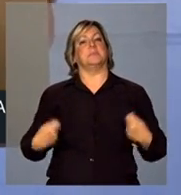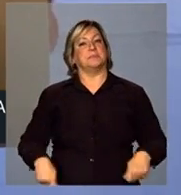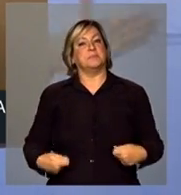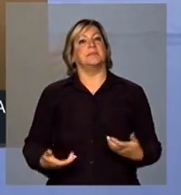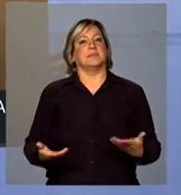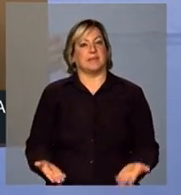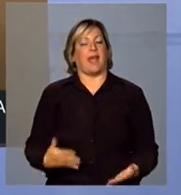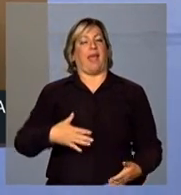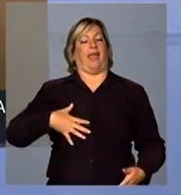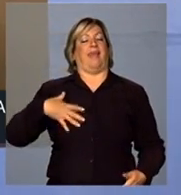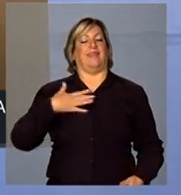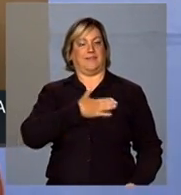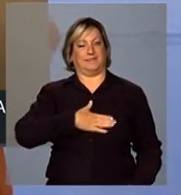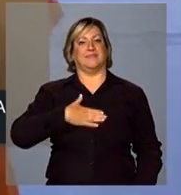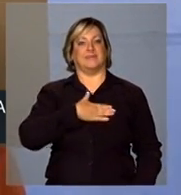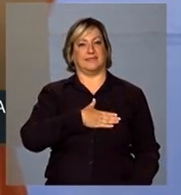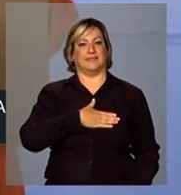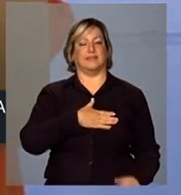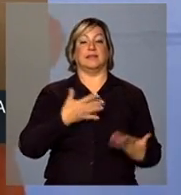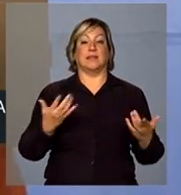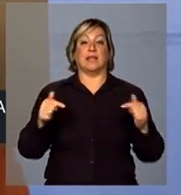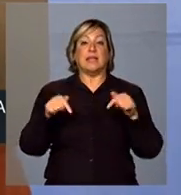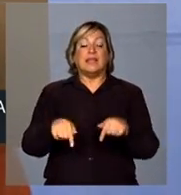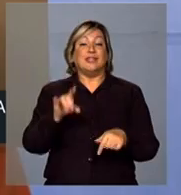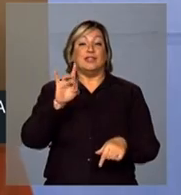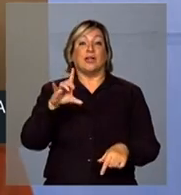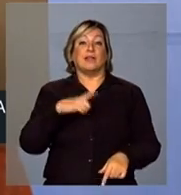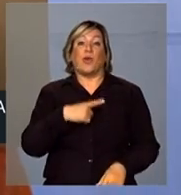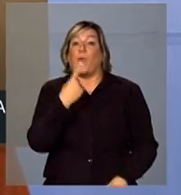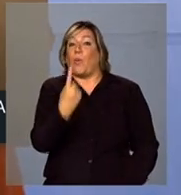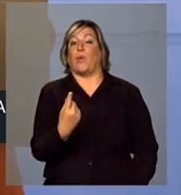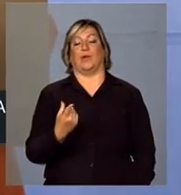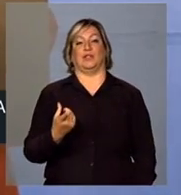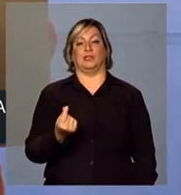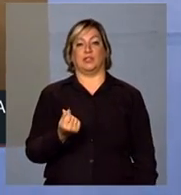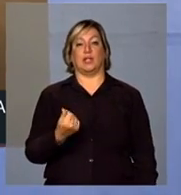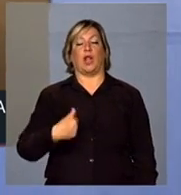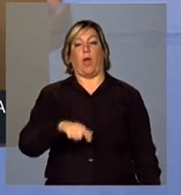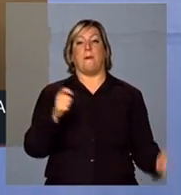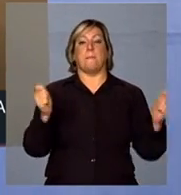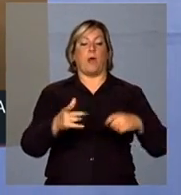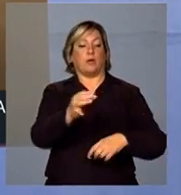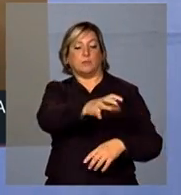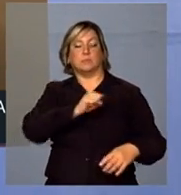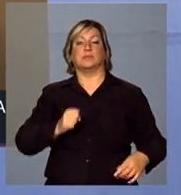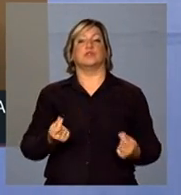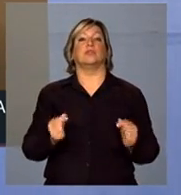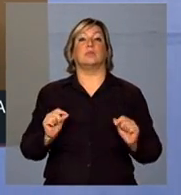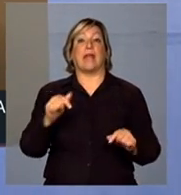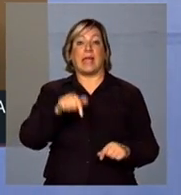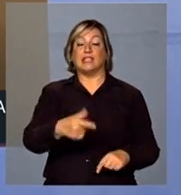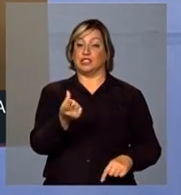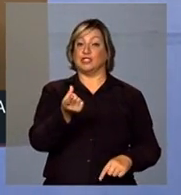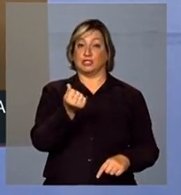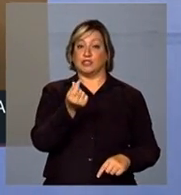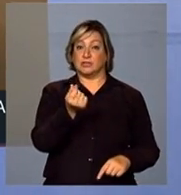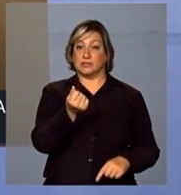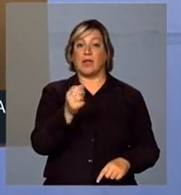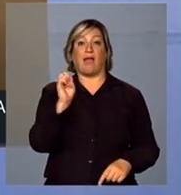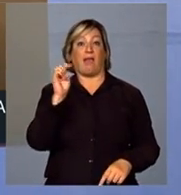melhor que eles. Daí só tem um dinheiro da onde a gente pode tirar. E esse dinheiro